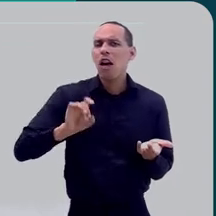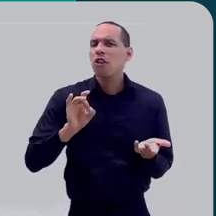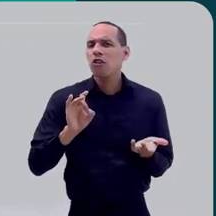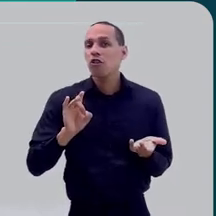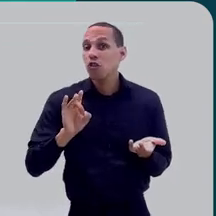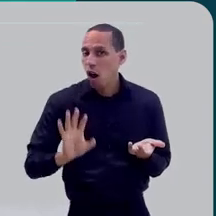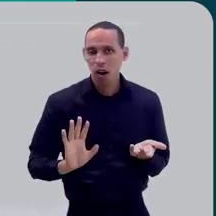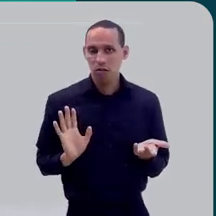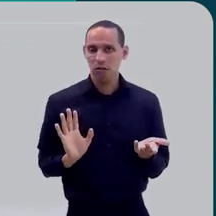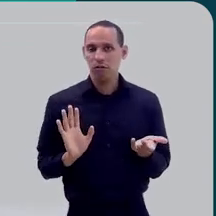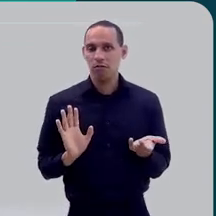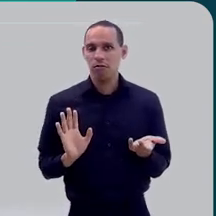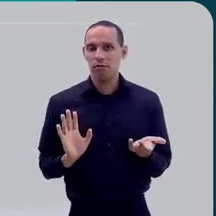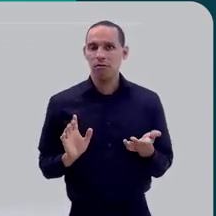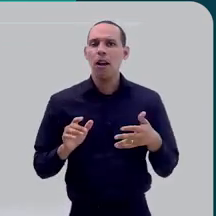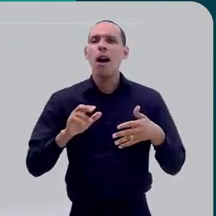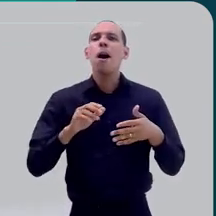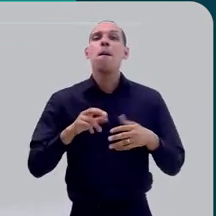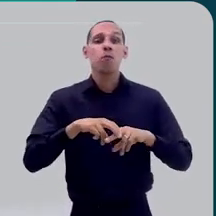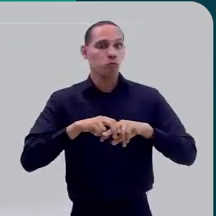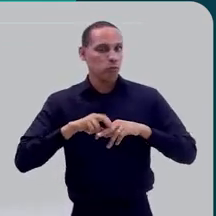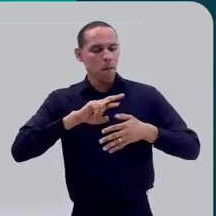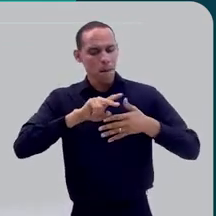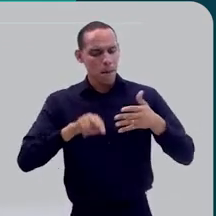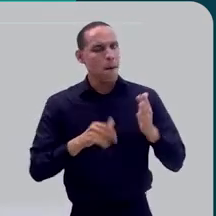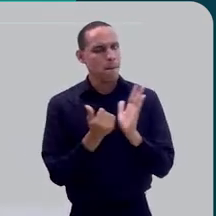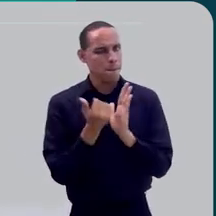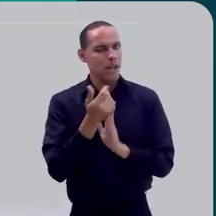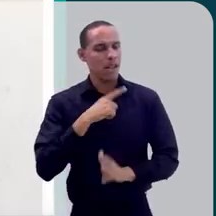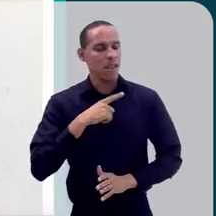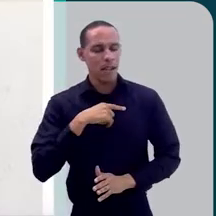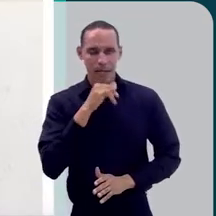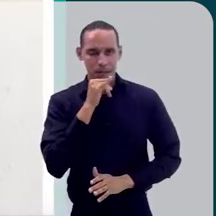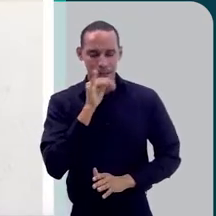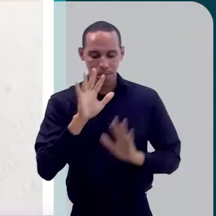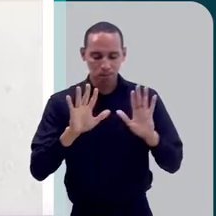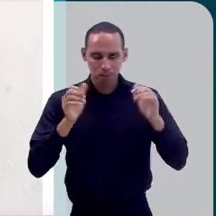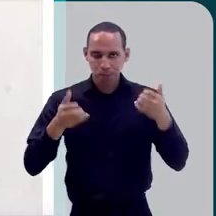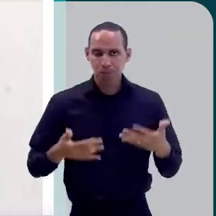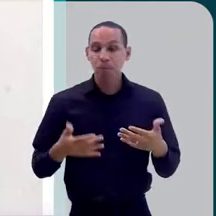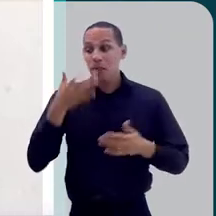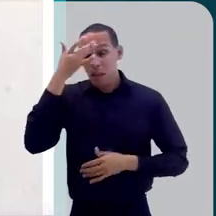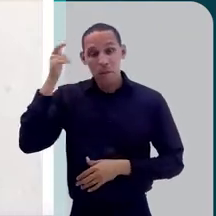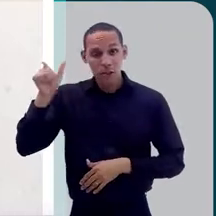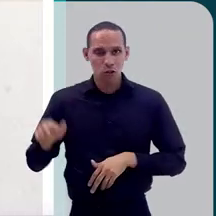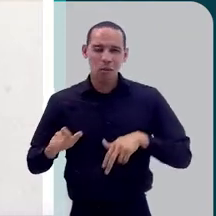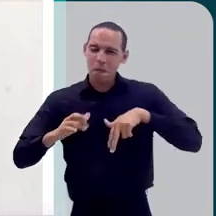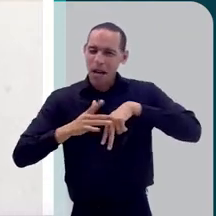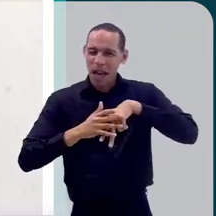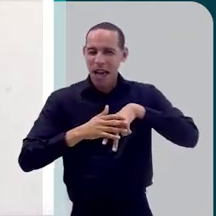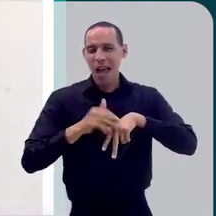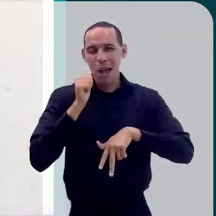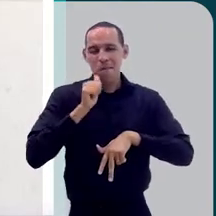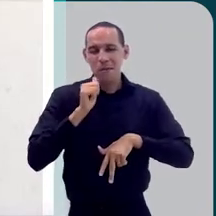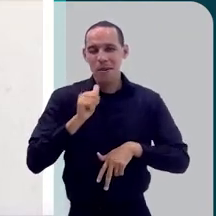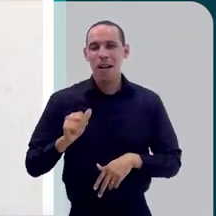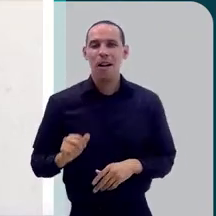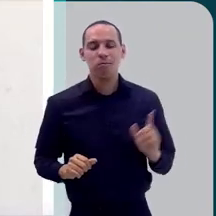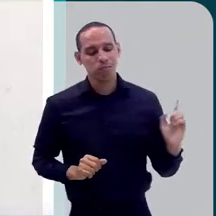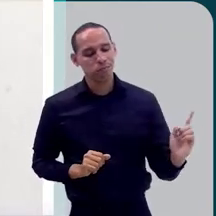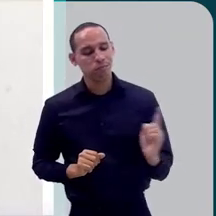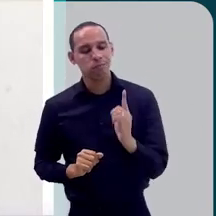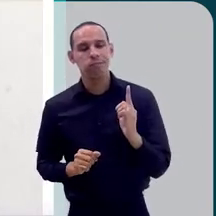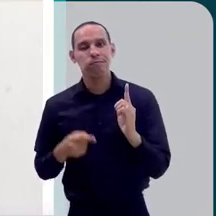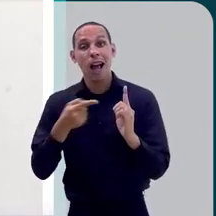apenas isso. Veja bem. Eu vou lhe dar um exemplo. Uma paciente minha, ela